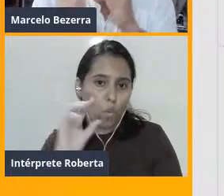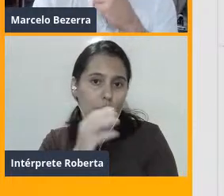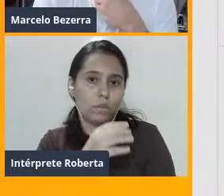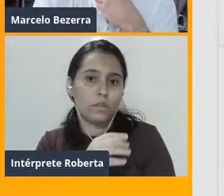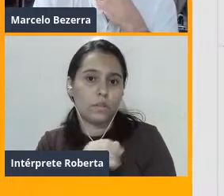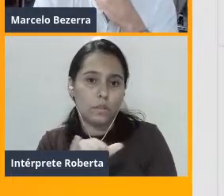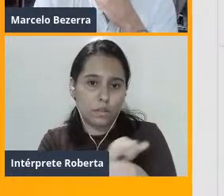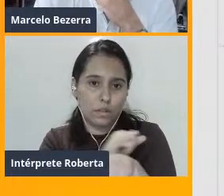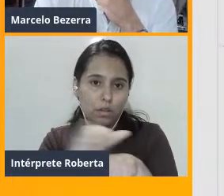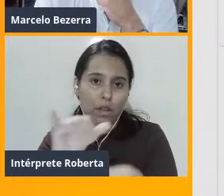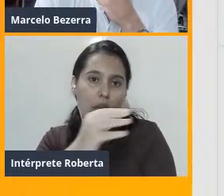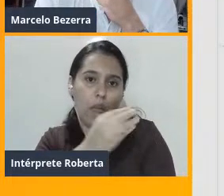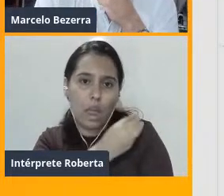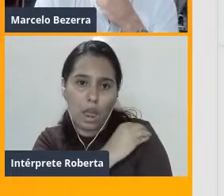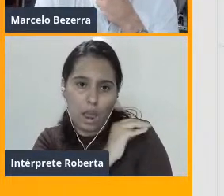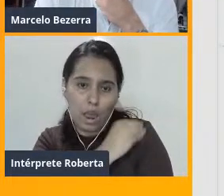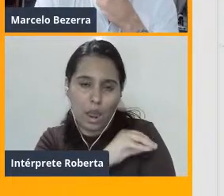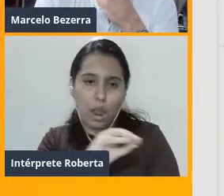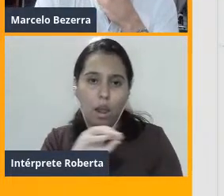ovariano.